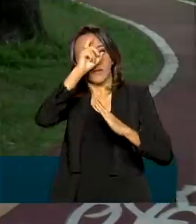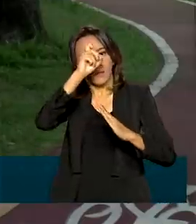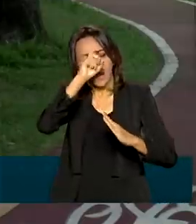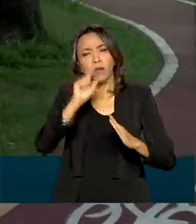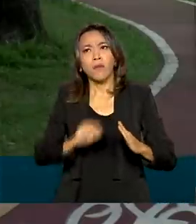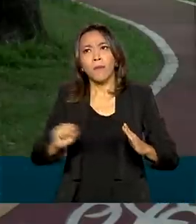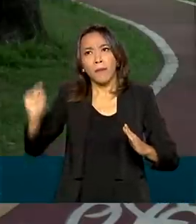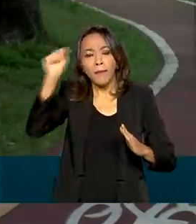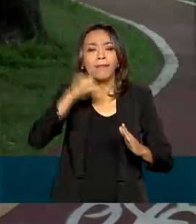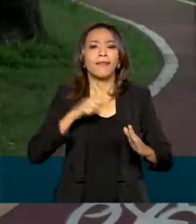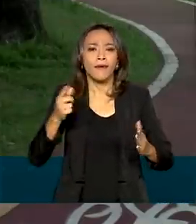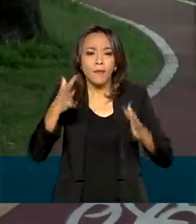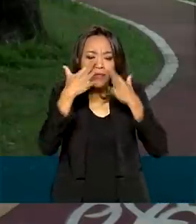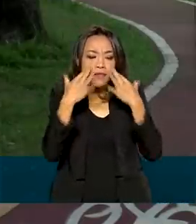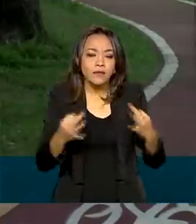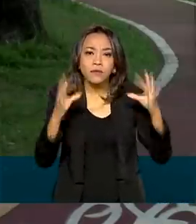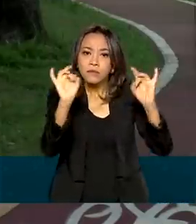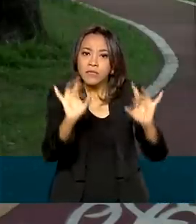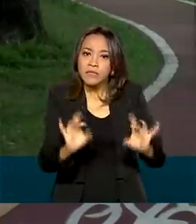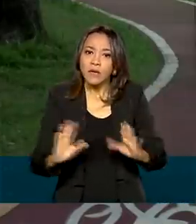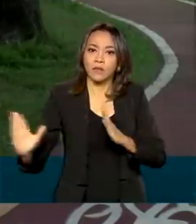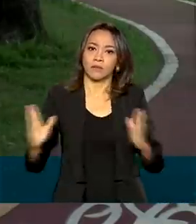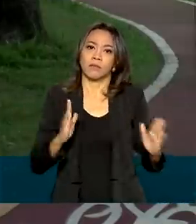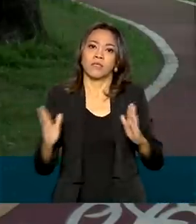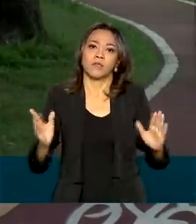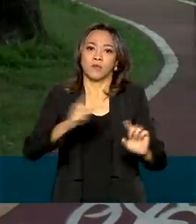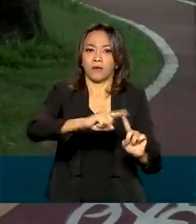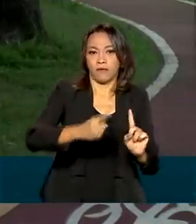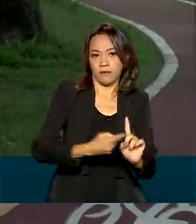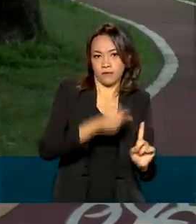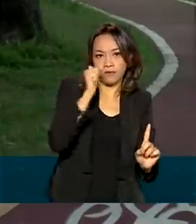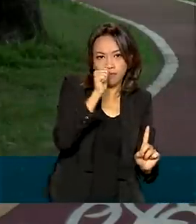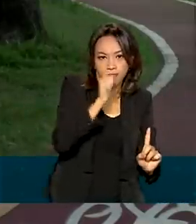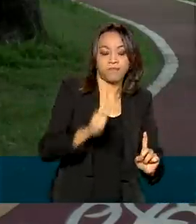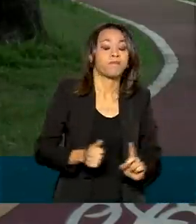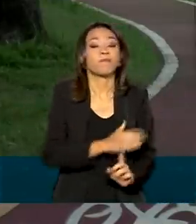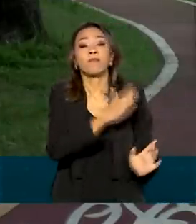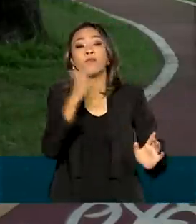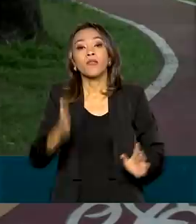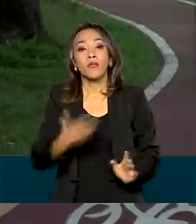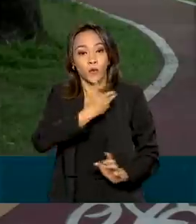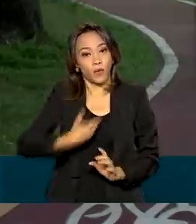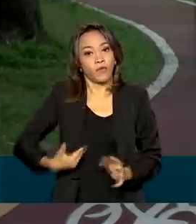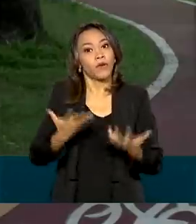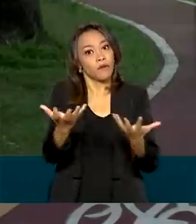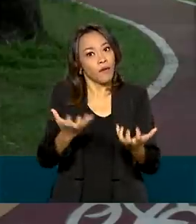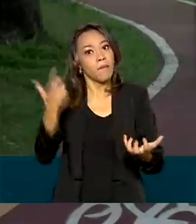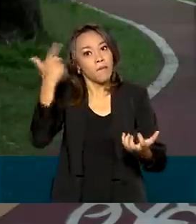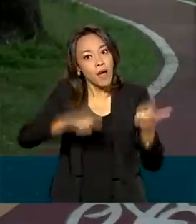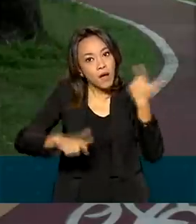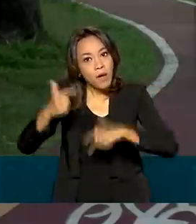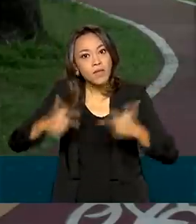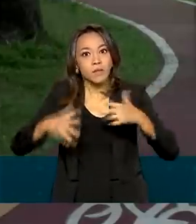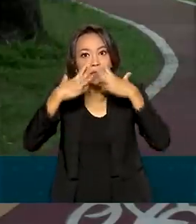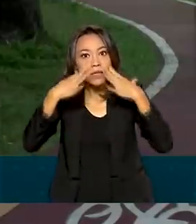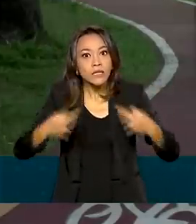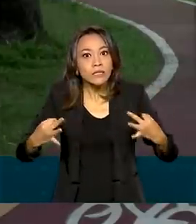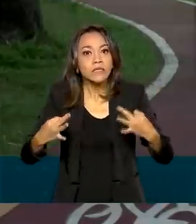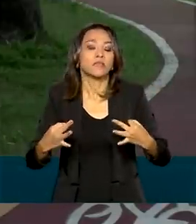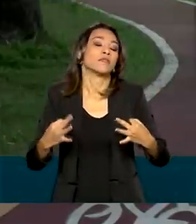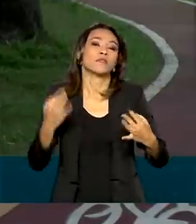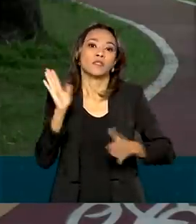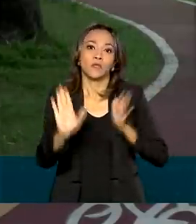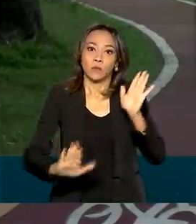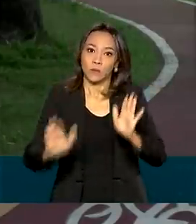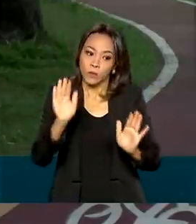primária e especializada às mães durante a gestação. E o governo pretende ampliar ainda mais esses cuidados, principalmente